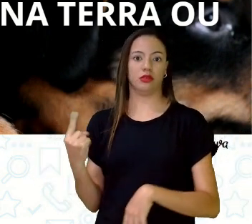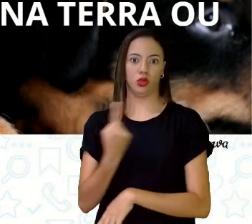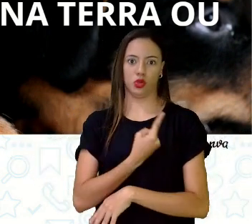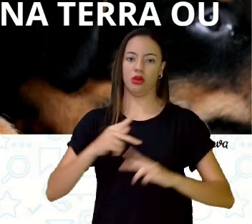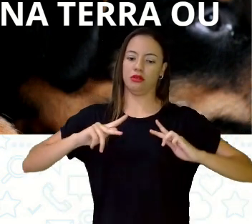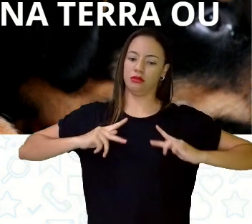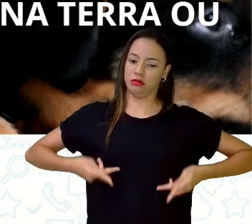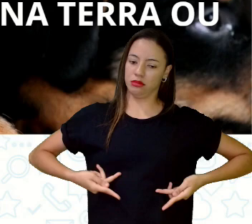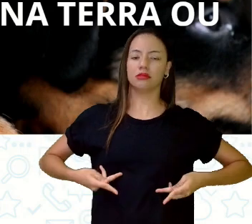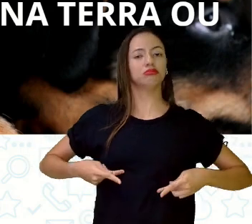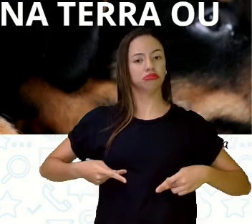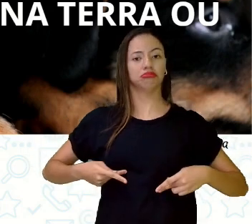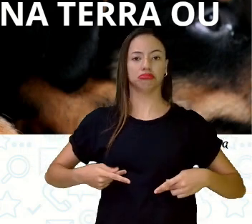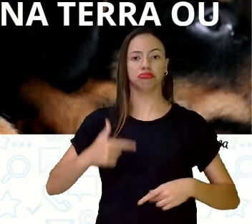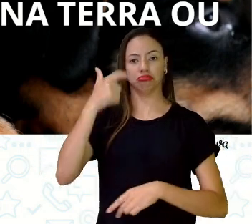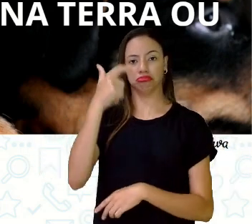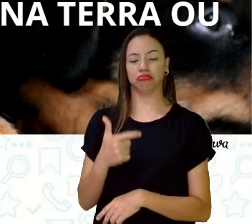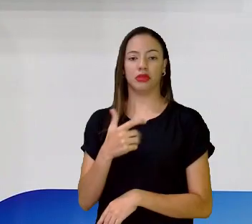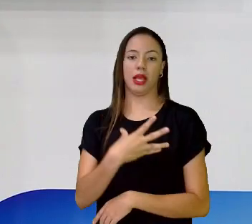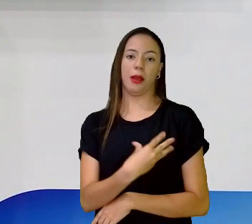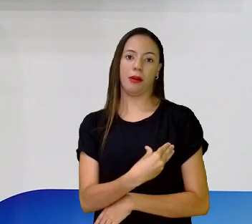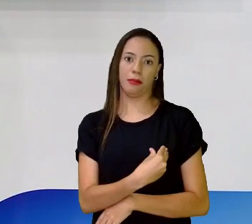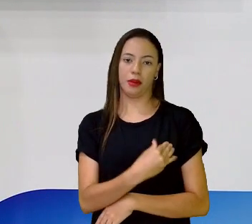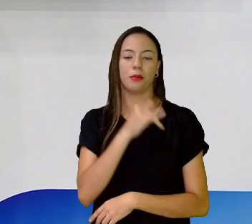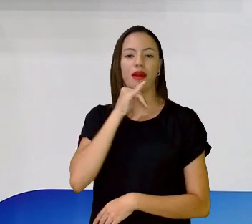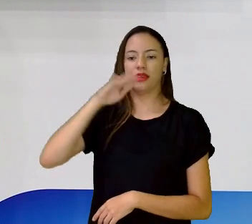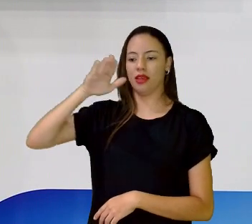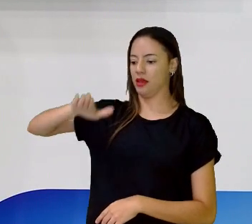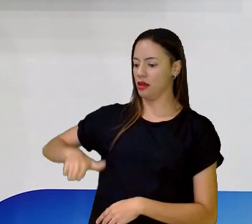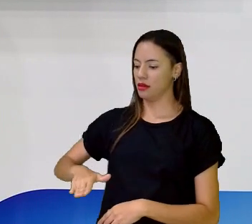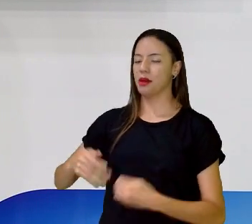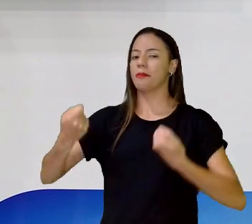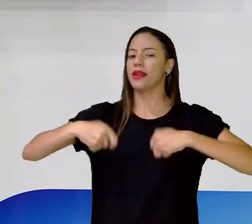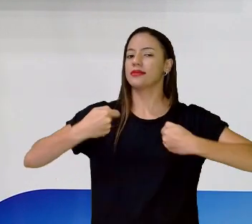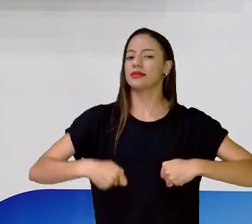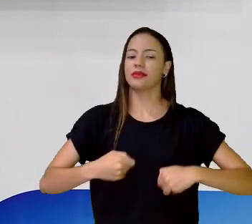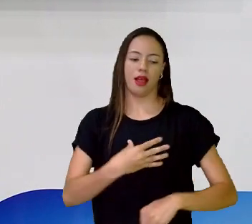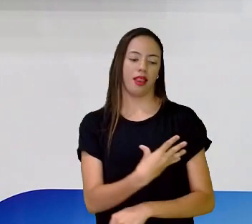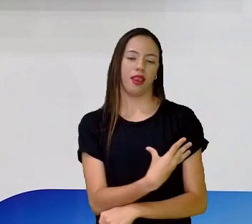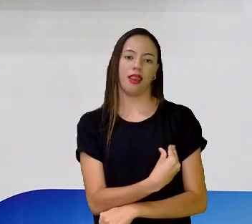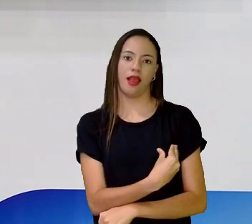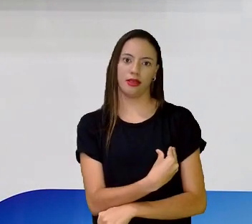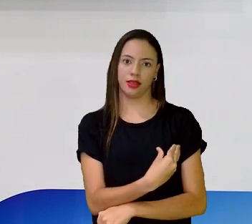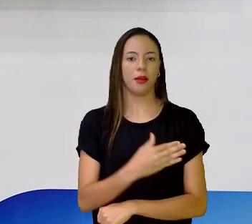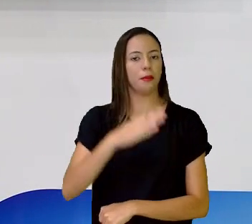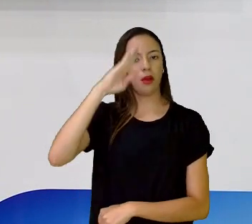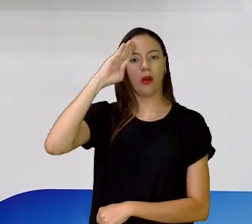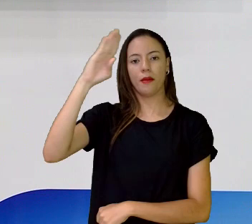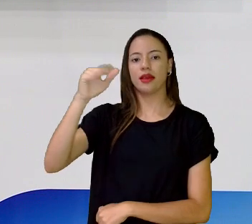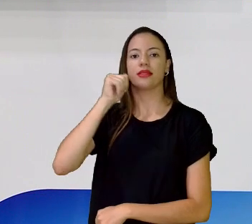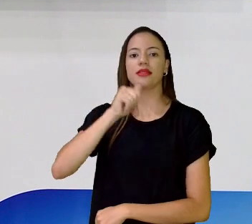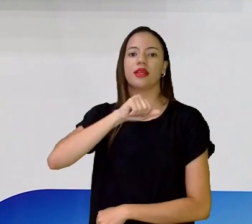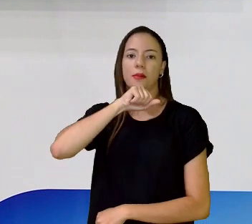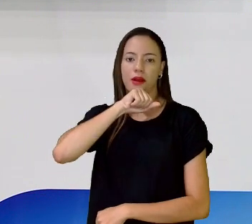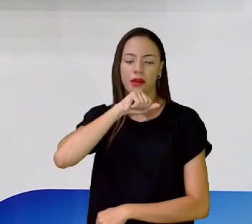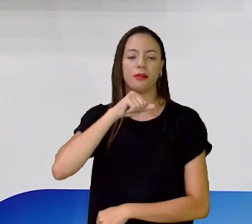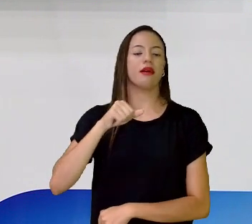a gente precisa do leite, principalmente o leite da mamãe, para a gente poder crescer e se desenvolver, né?